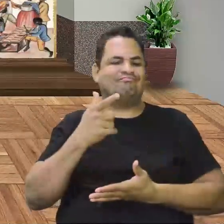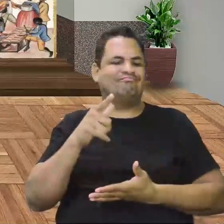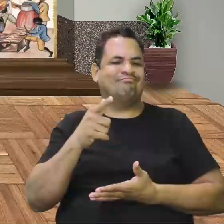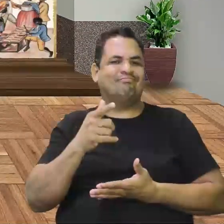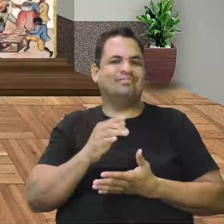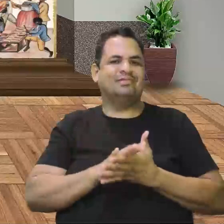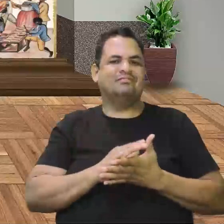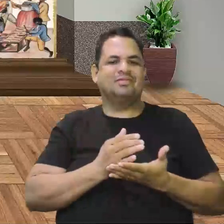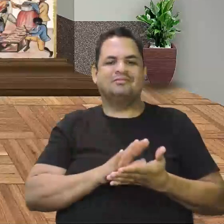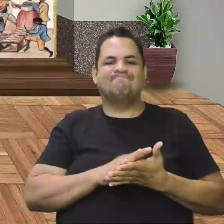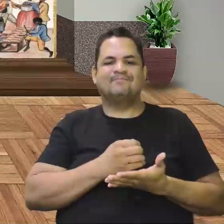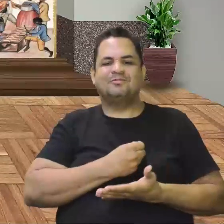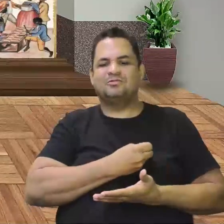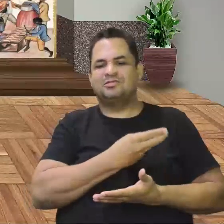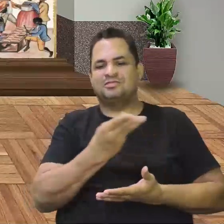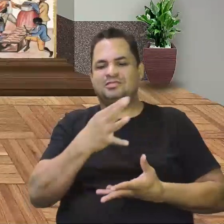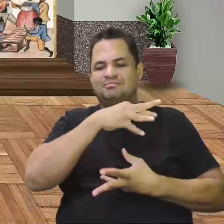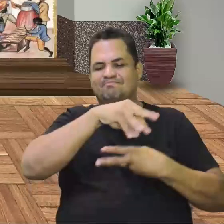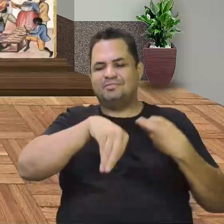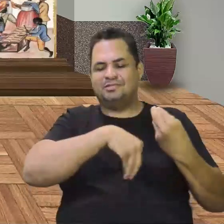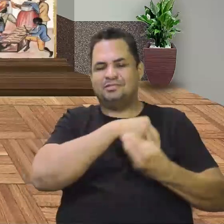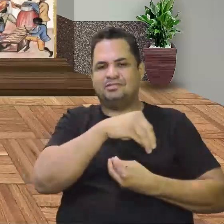mesma intensidade, essa miscigenação.